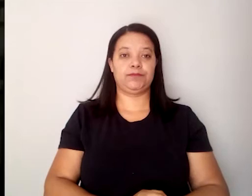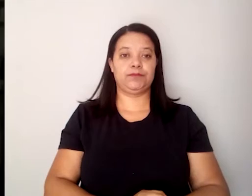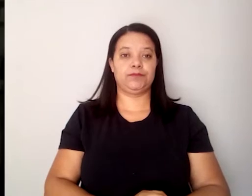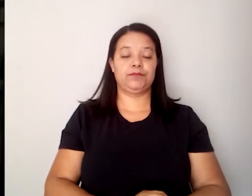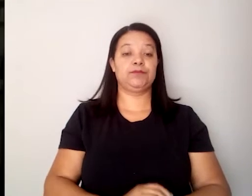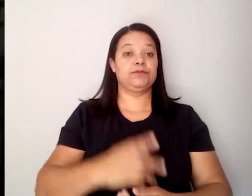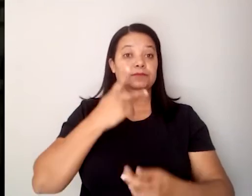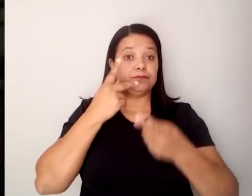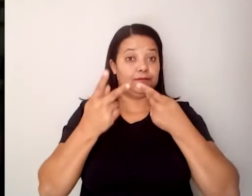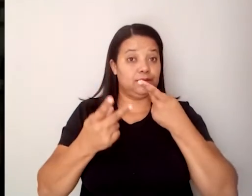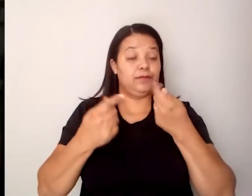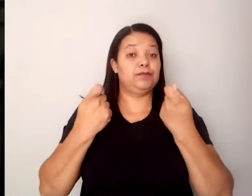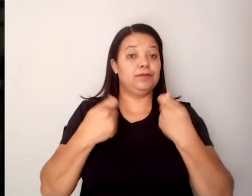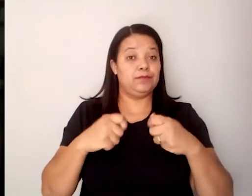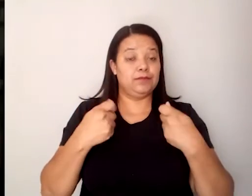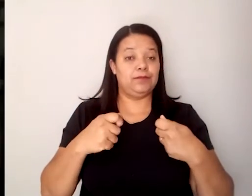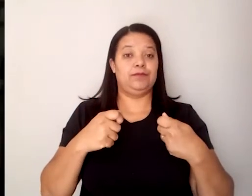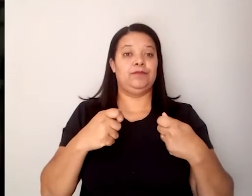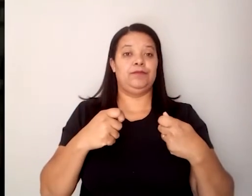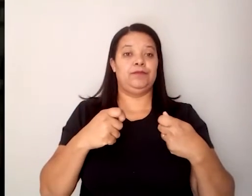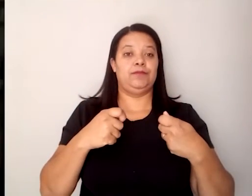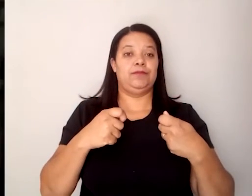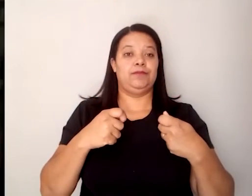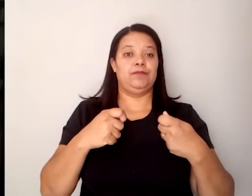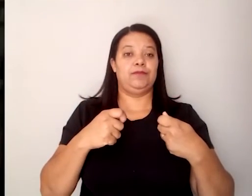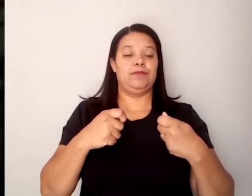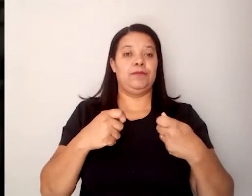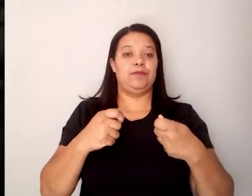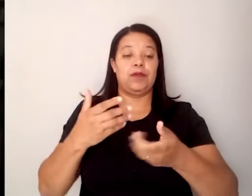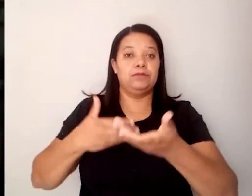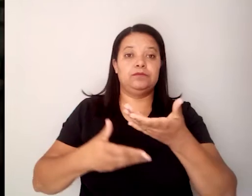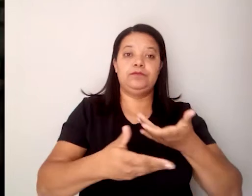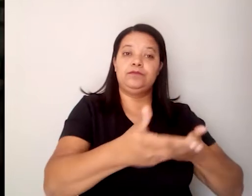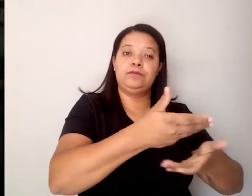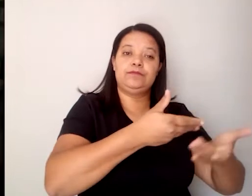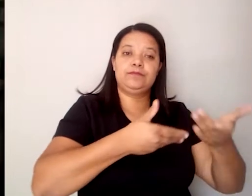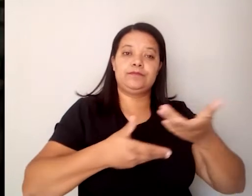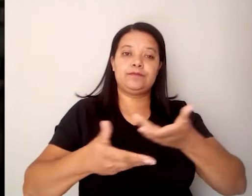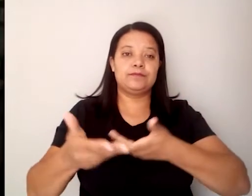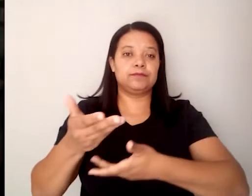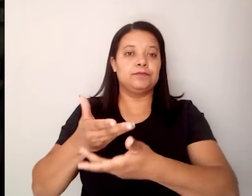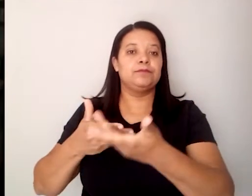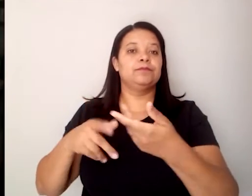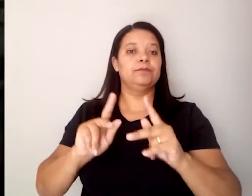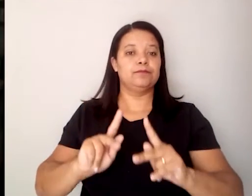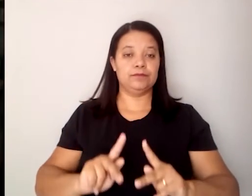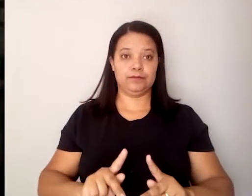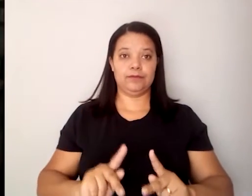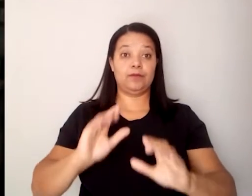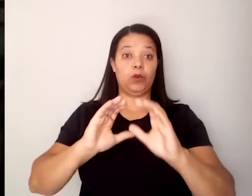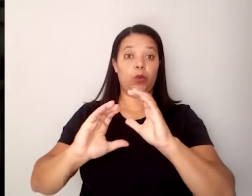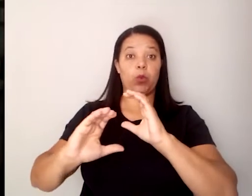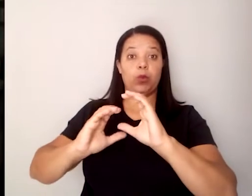né? Falar, não é trazer o real para o convívio entre as pessoas, para a